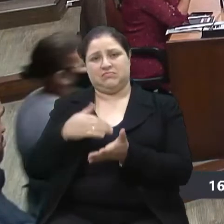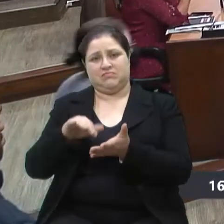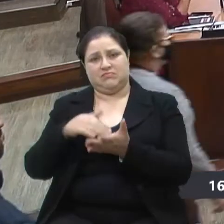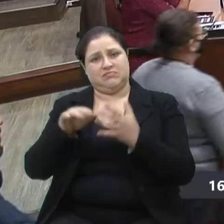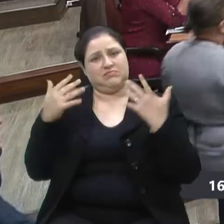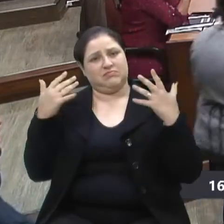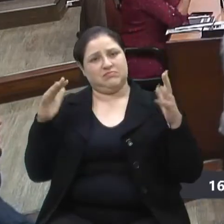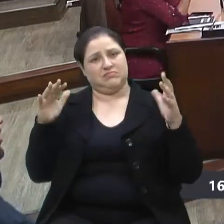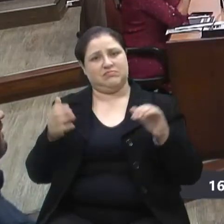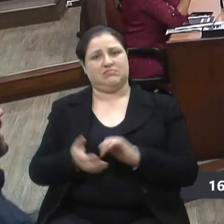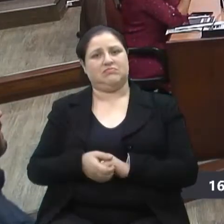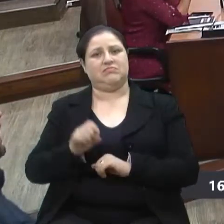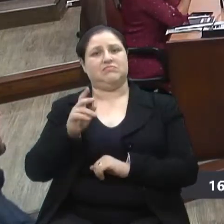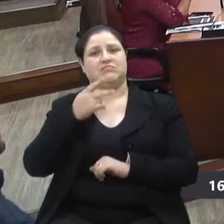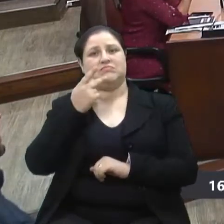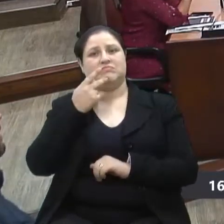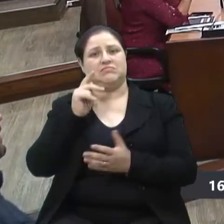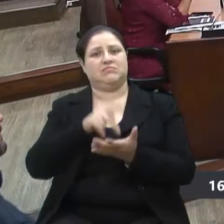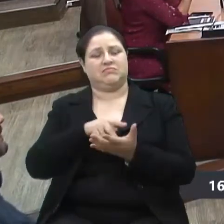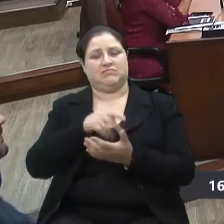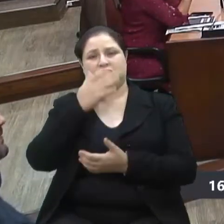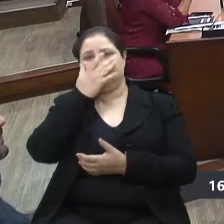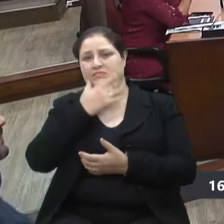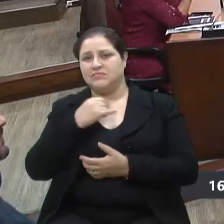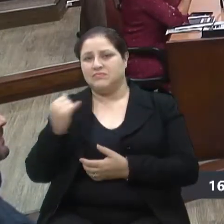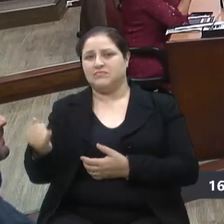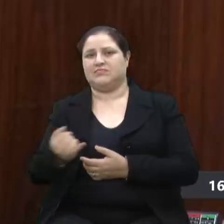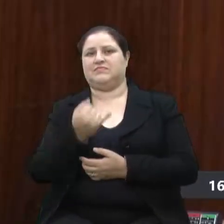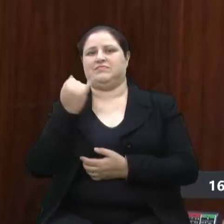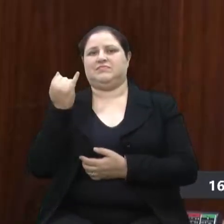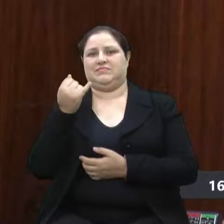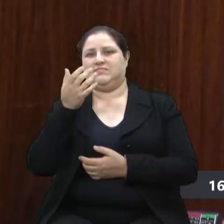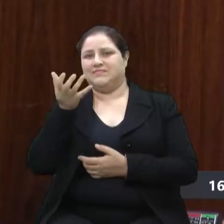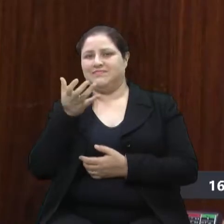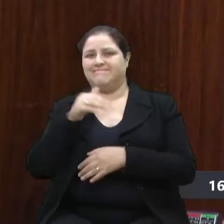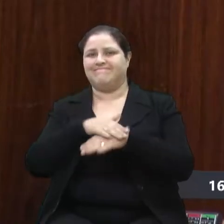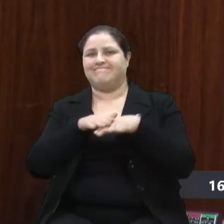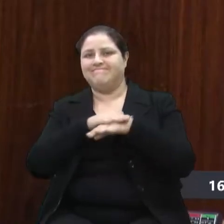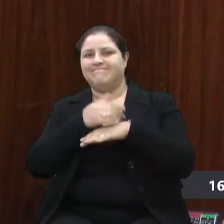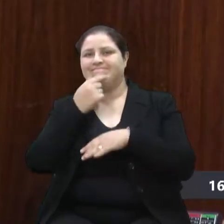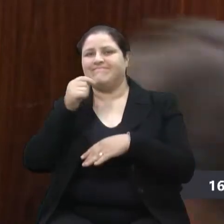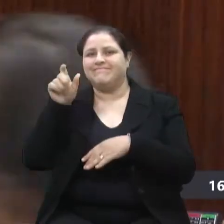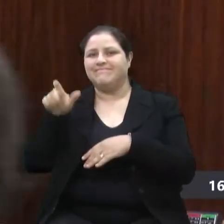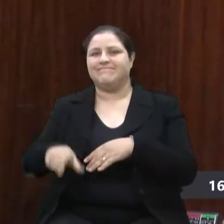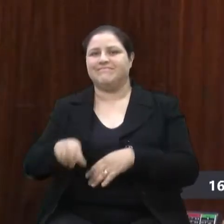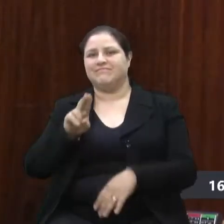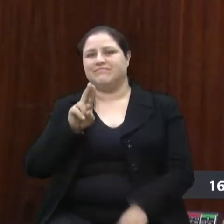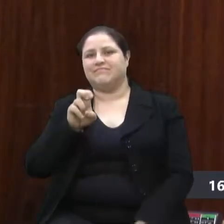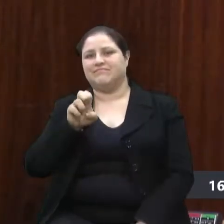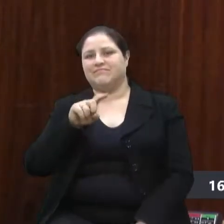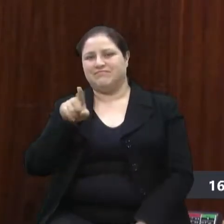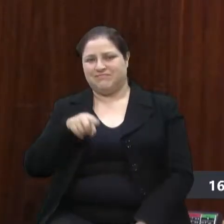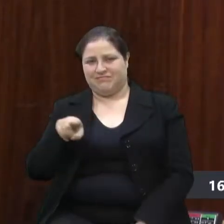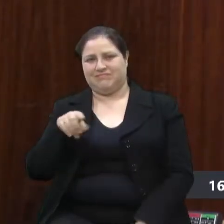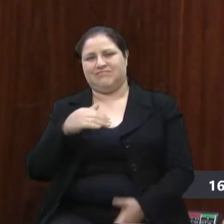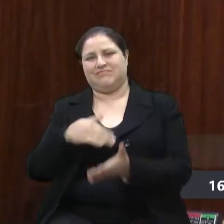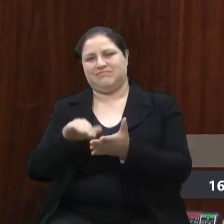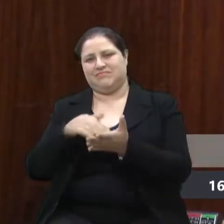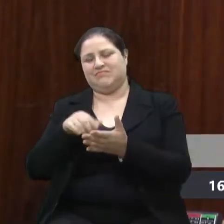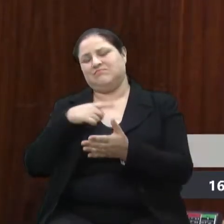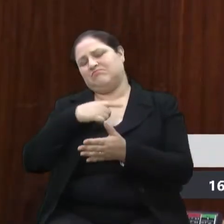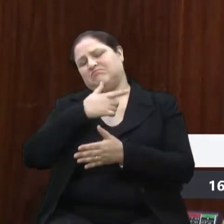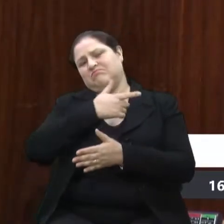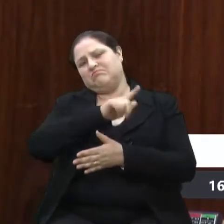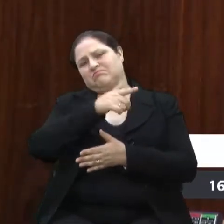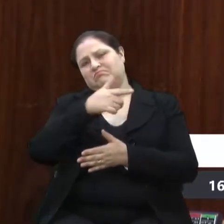Eu quero apenas ressaltar também que eu acho importante, e eu quero conversar com o secretário ex, também tem várias outras áreas